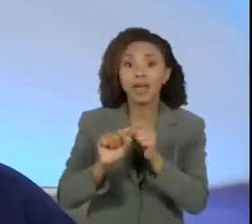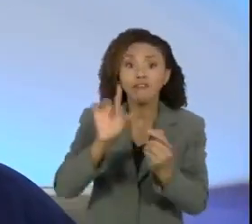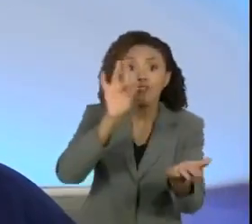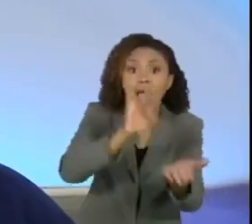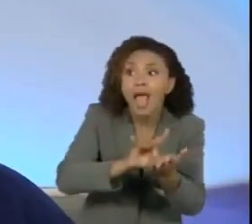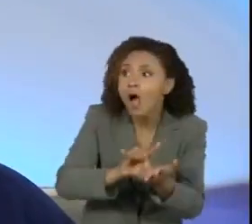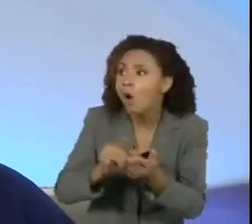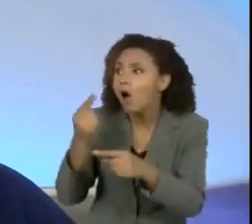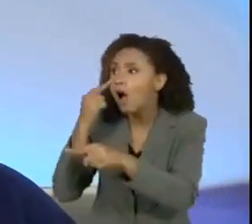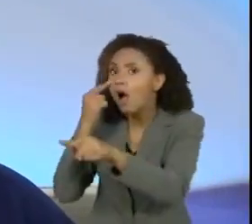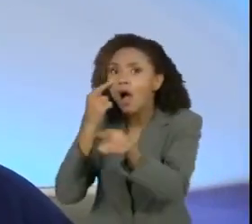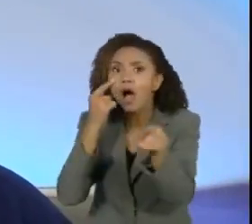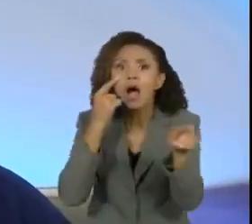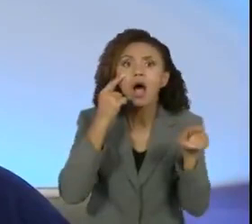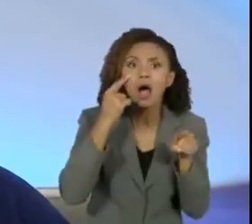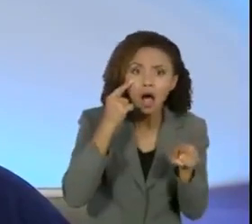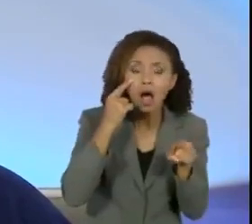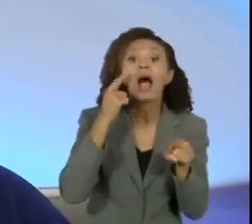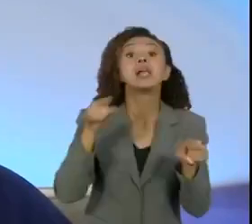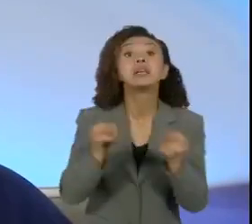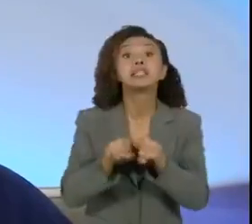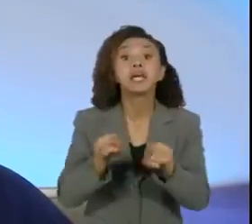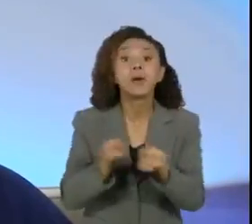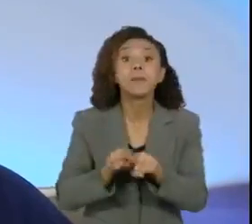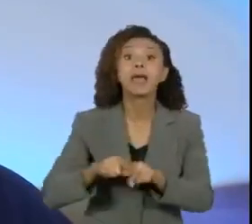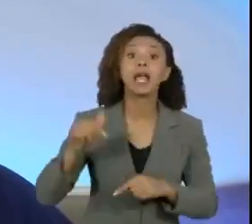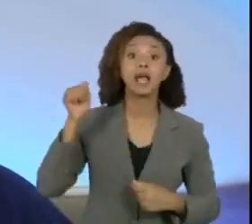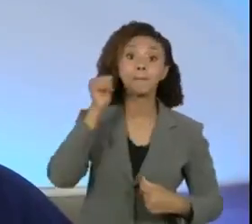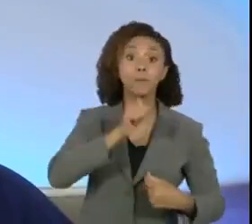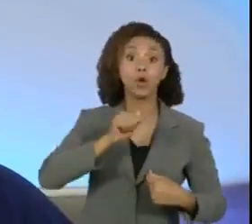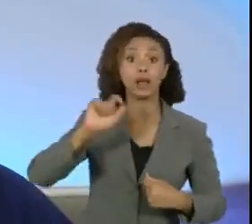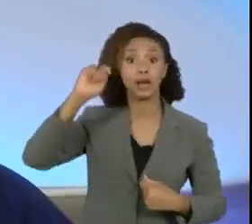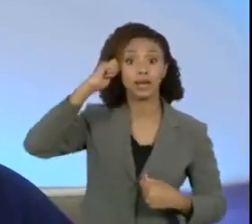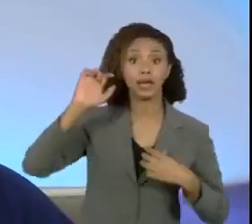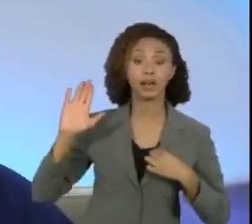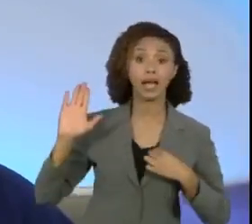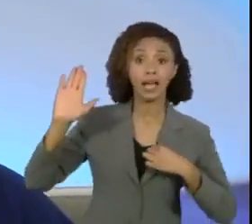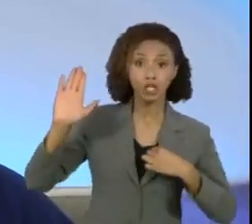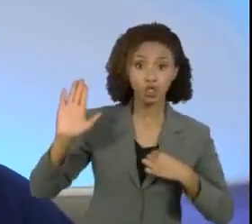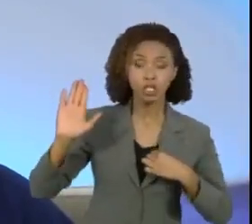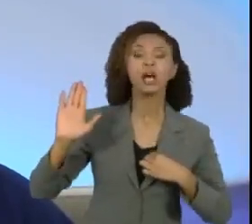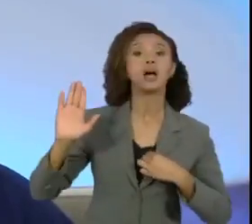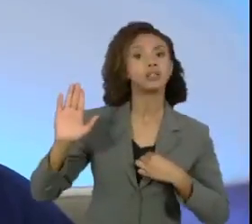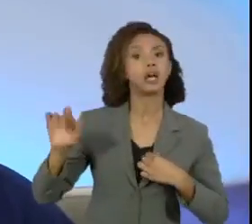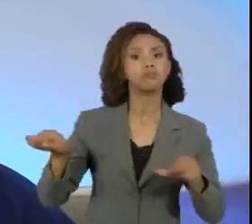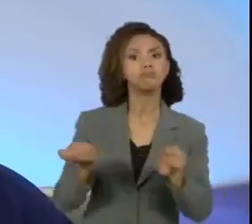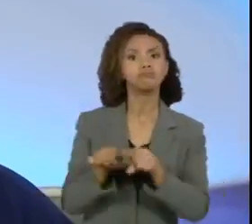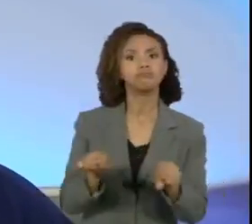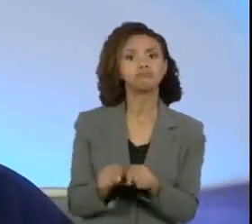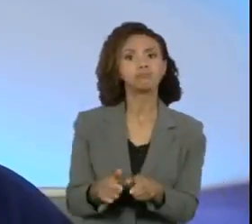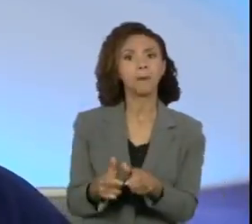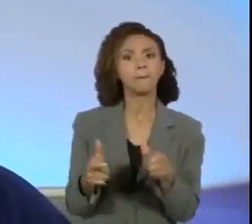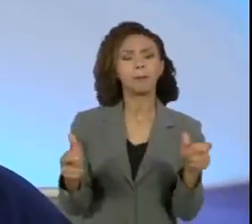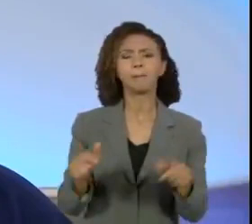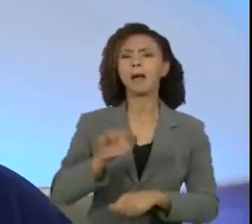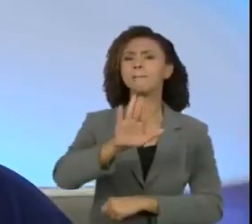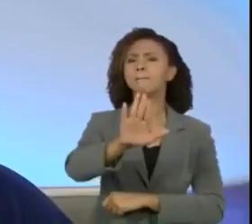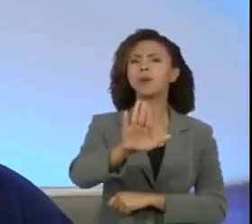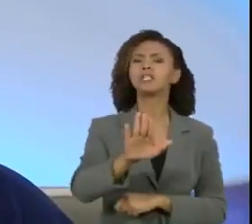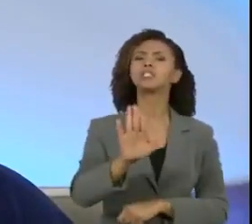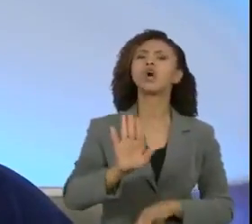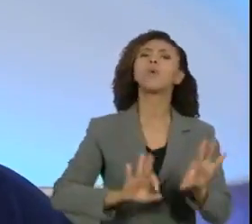para fazer suas campanhas e temos candidatas negras não recebendo quase nada. Então, o que isso nos diz desse projeto